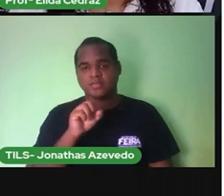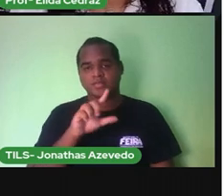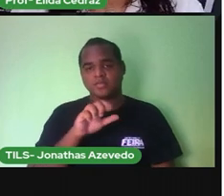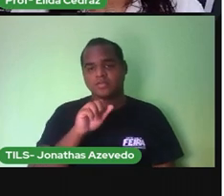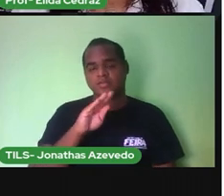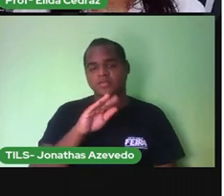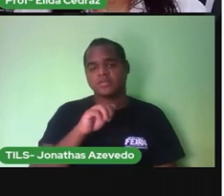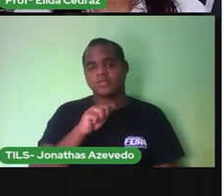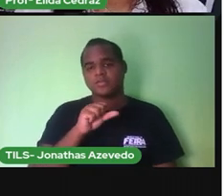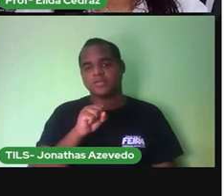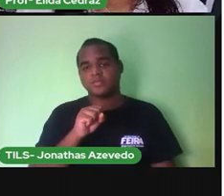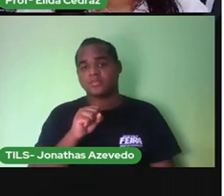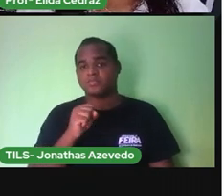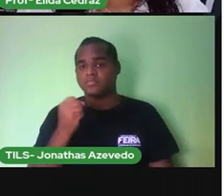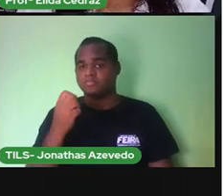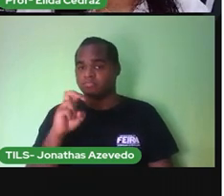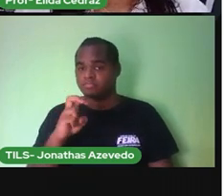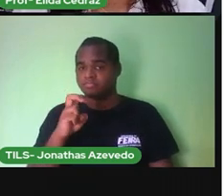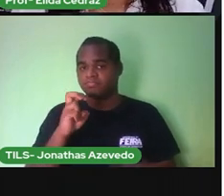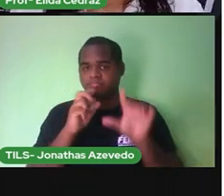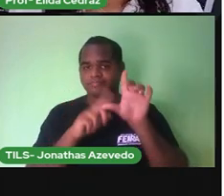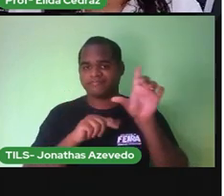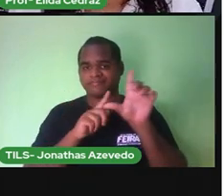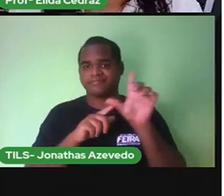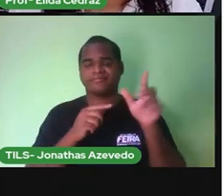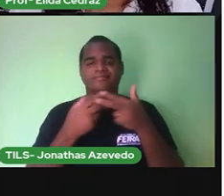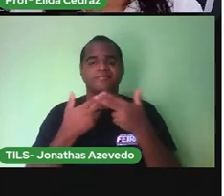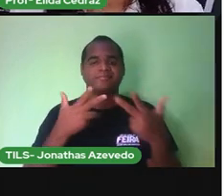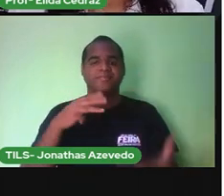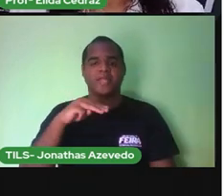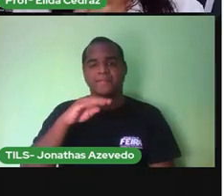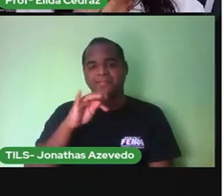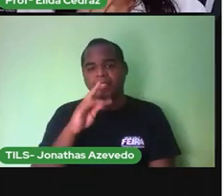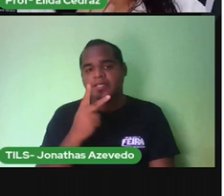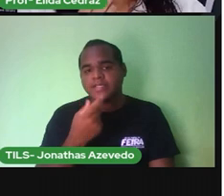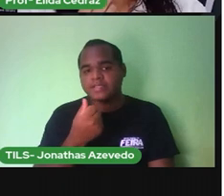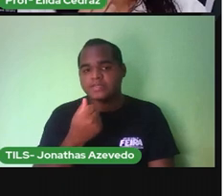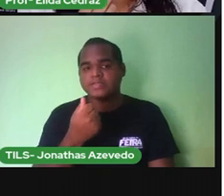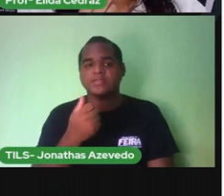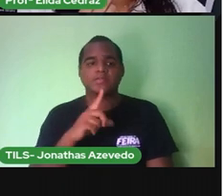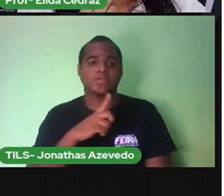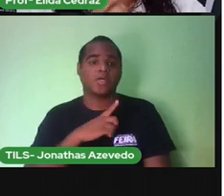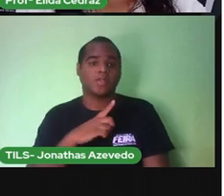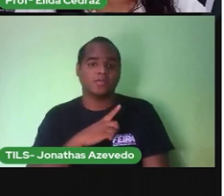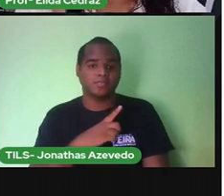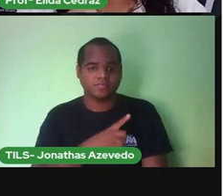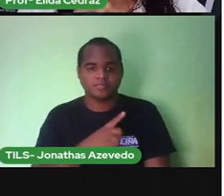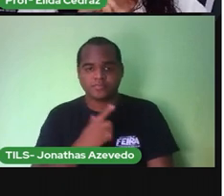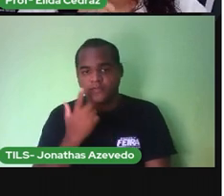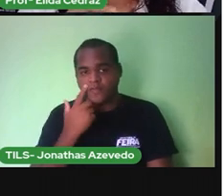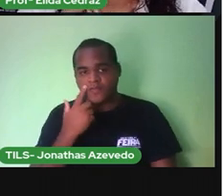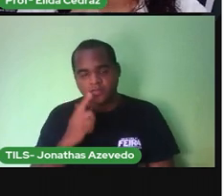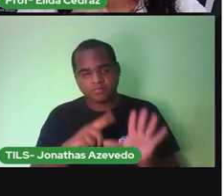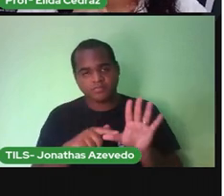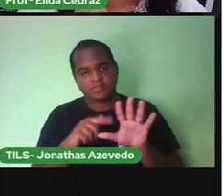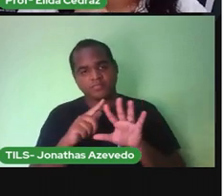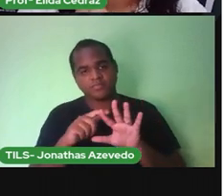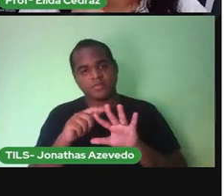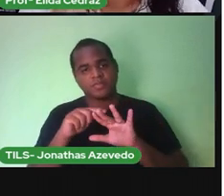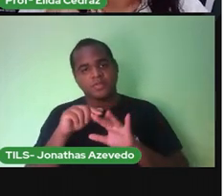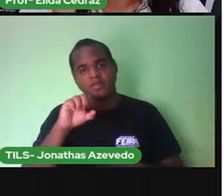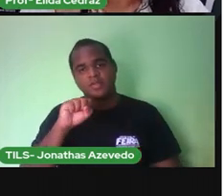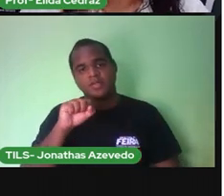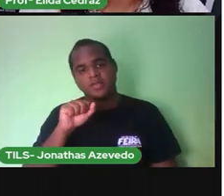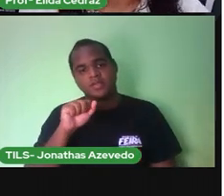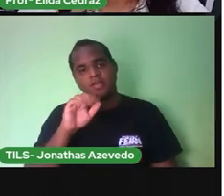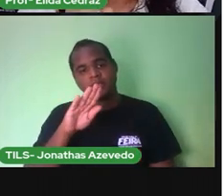balão, minha e tenho. Vamos separar as sílabas, olha. Sabão,